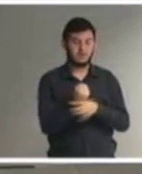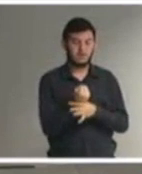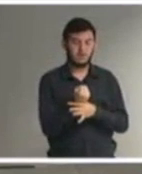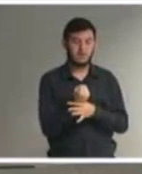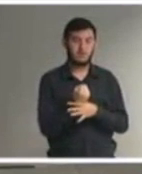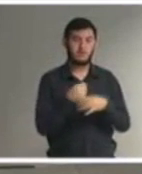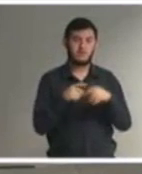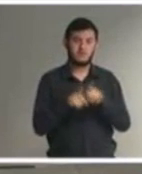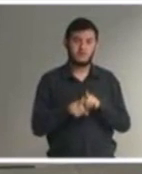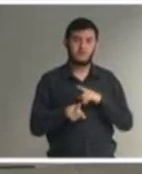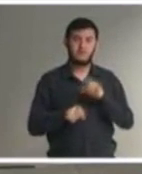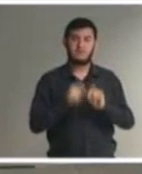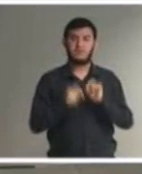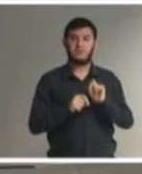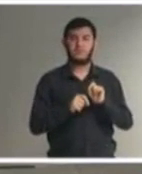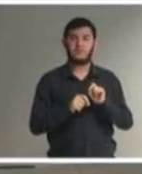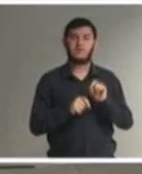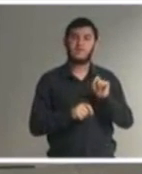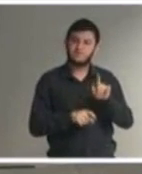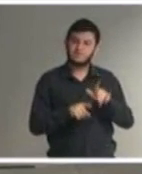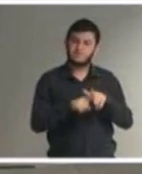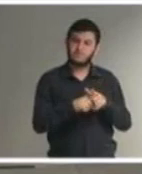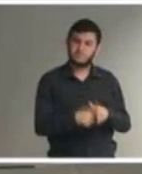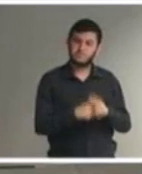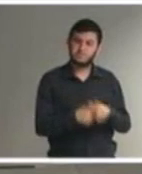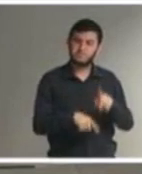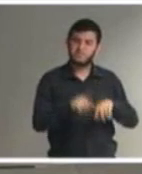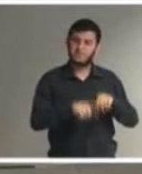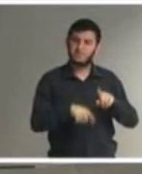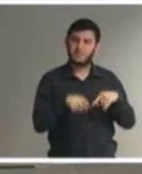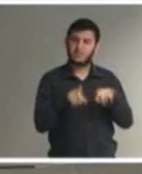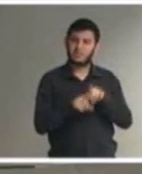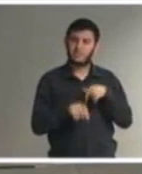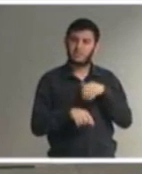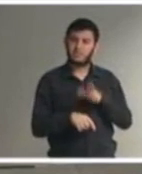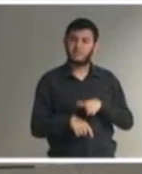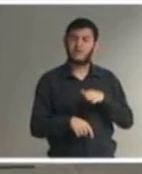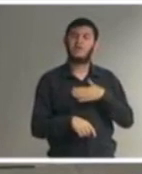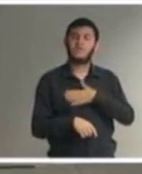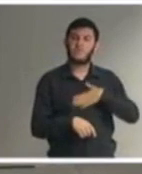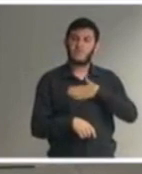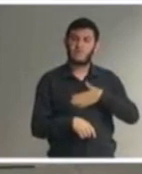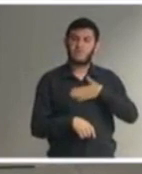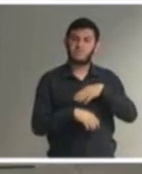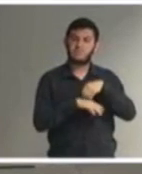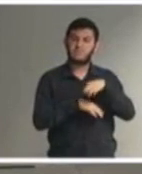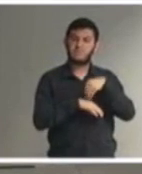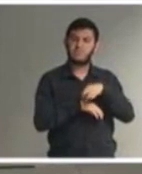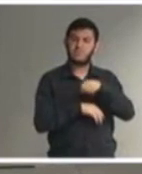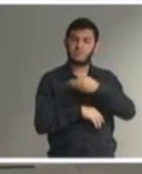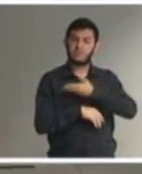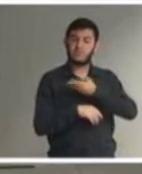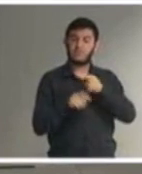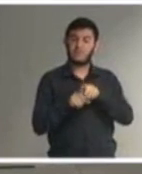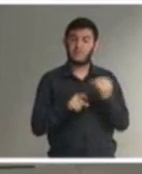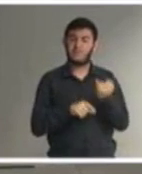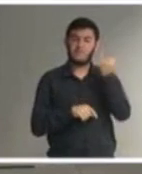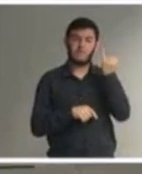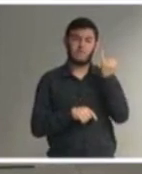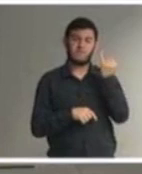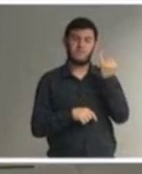através desses instrumentos eu sempre gosto de ressaltar aos colegas a importância da realização de